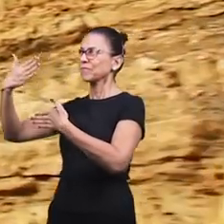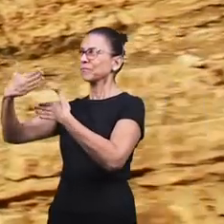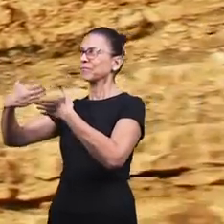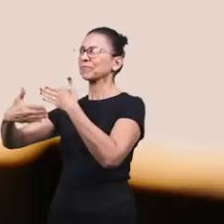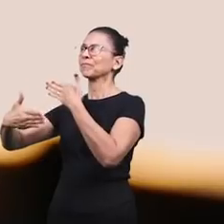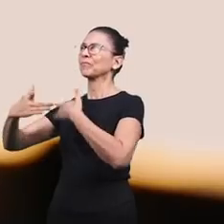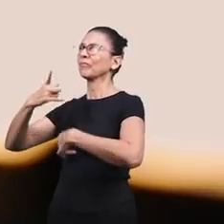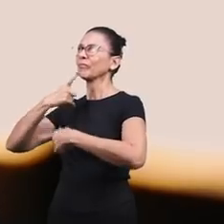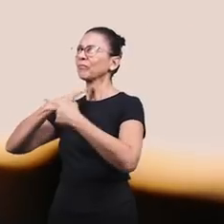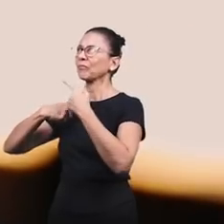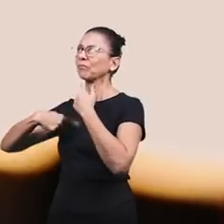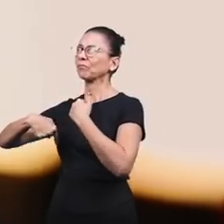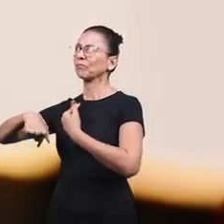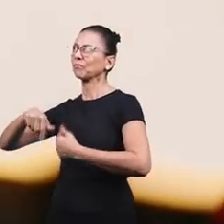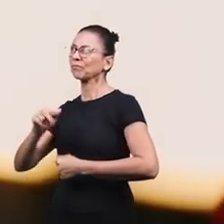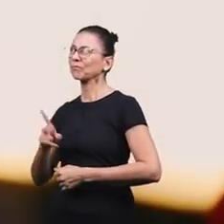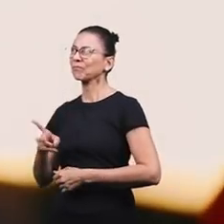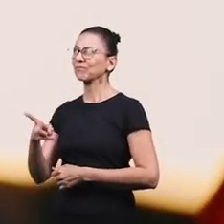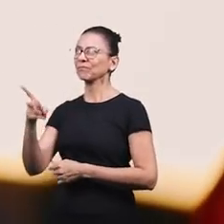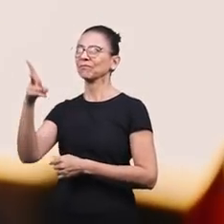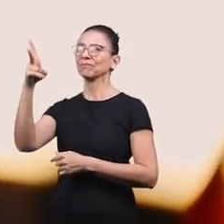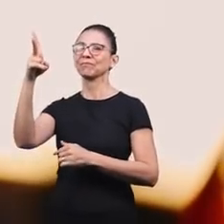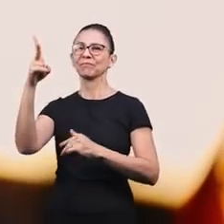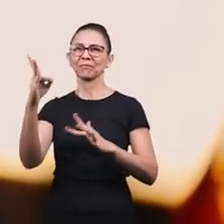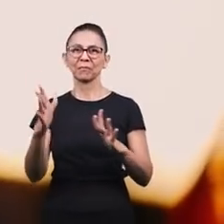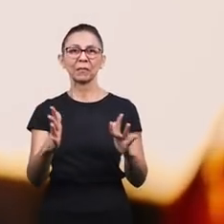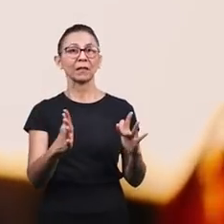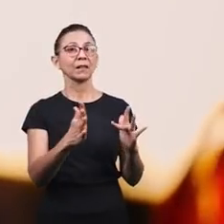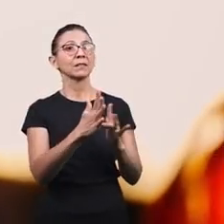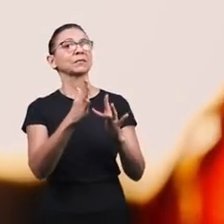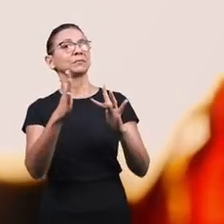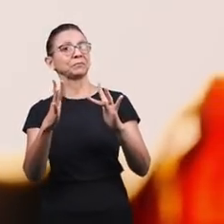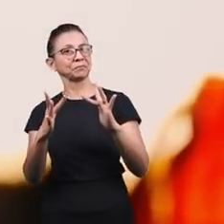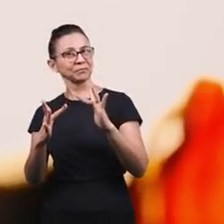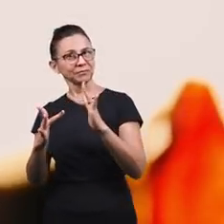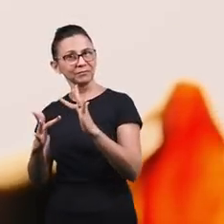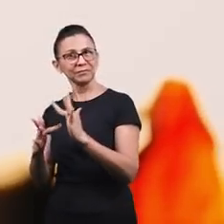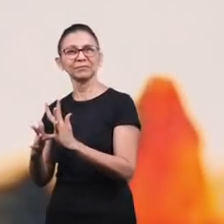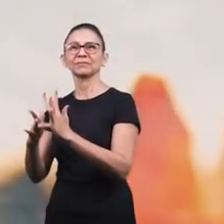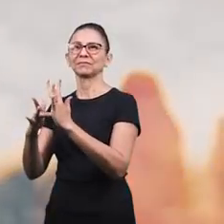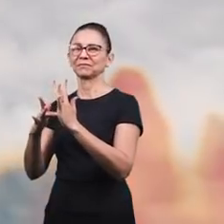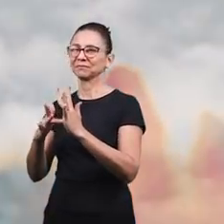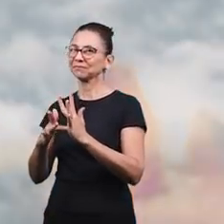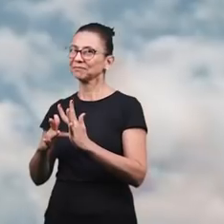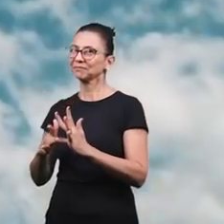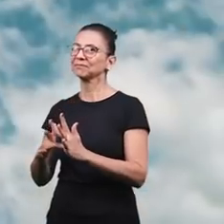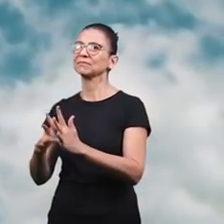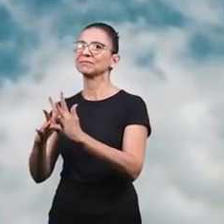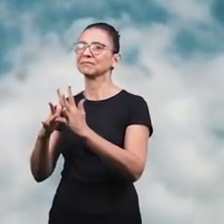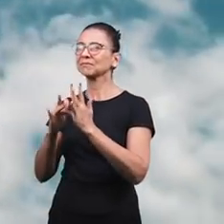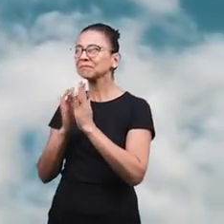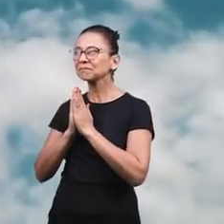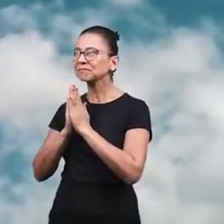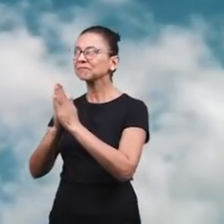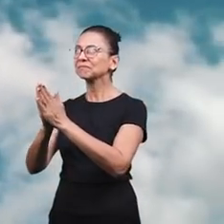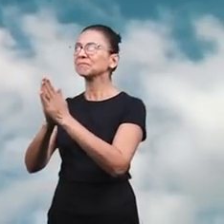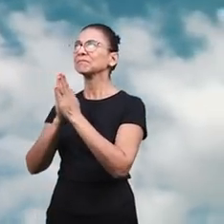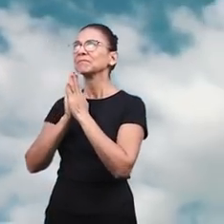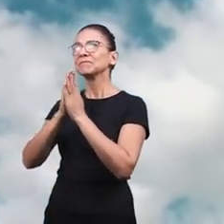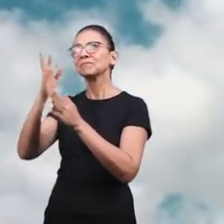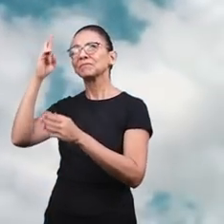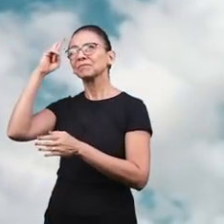Jesus, Jesus Jesus, não quero, não